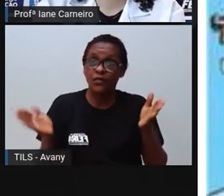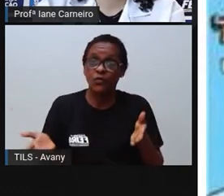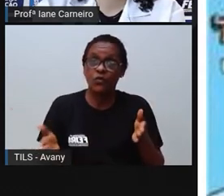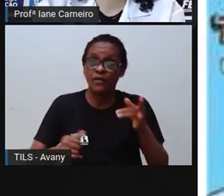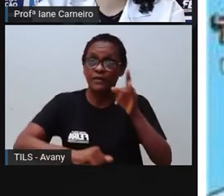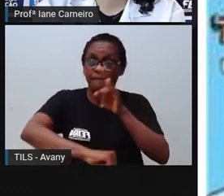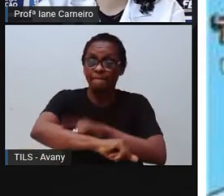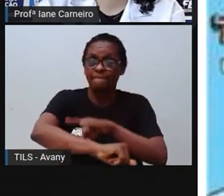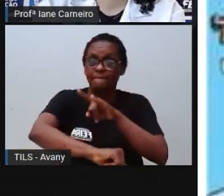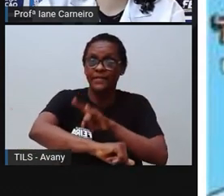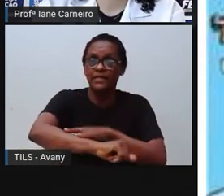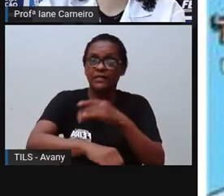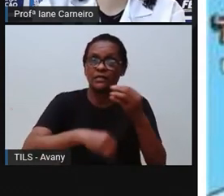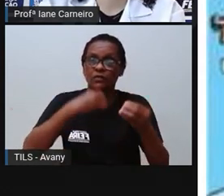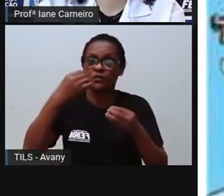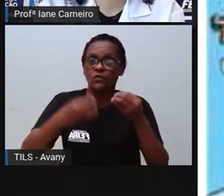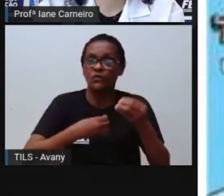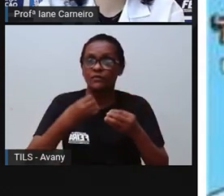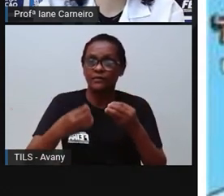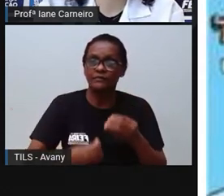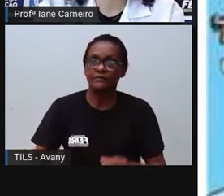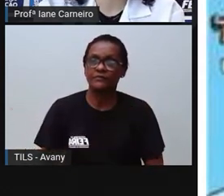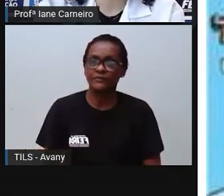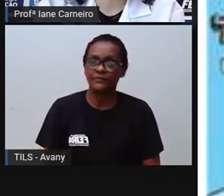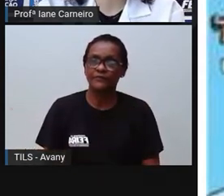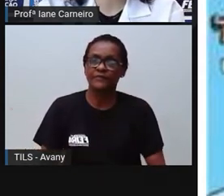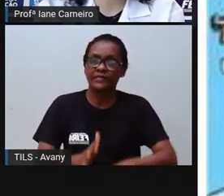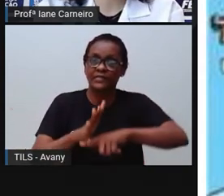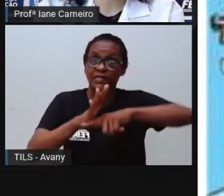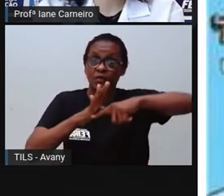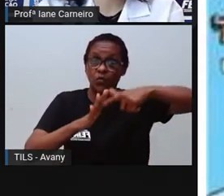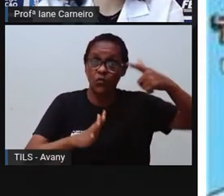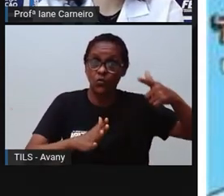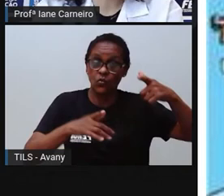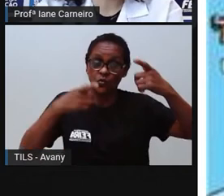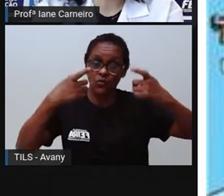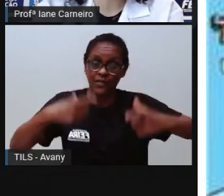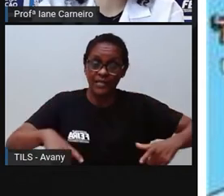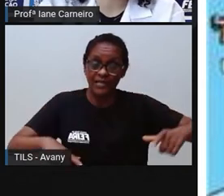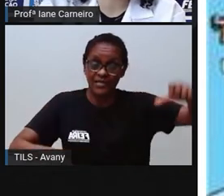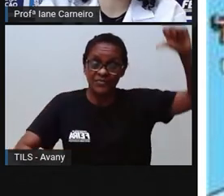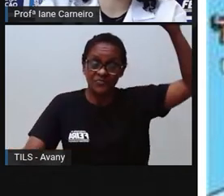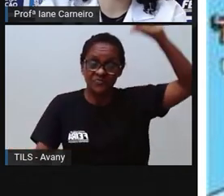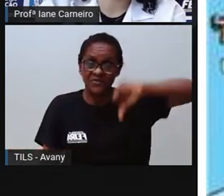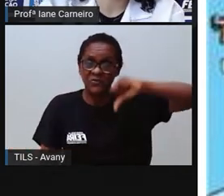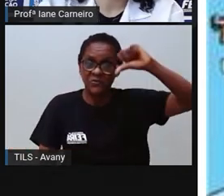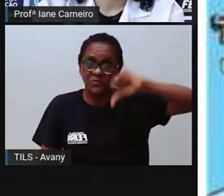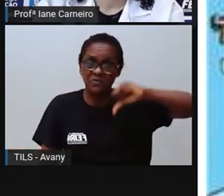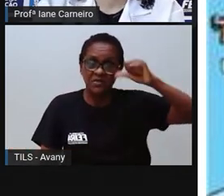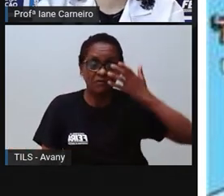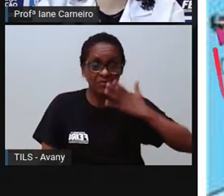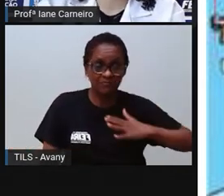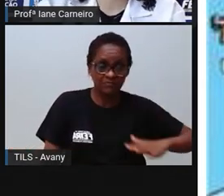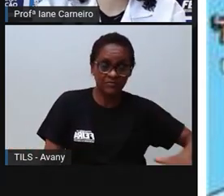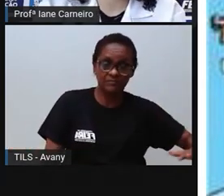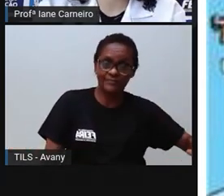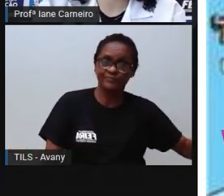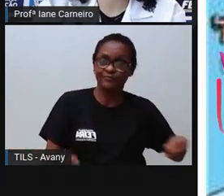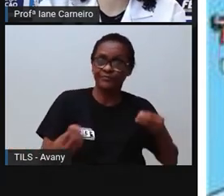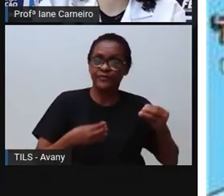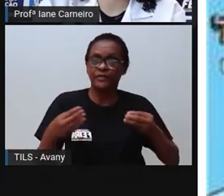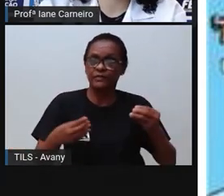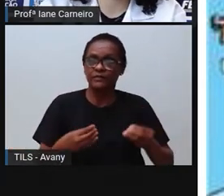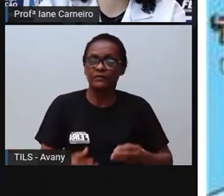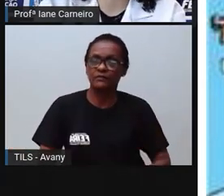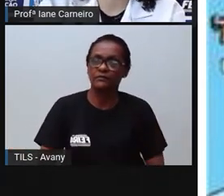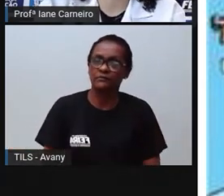do banheiro, né, que é um segundo lugar mais perigoso para crianças, né, é um lugar que a gente,